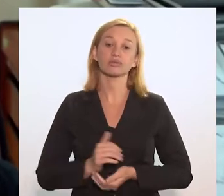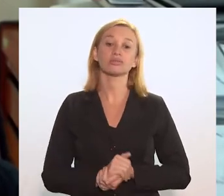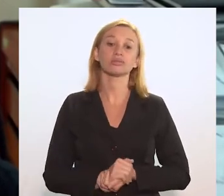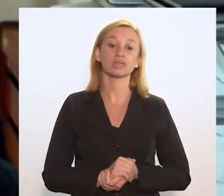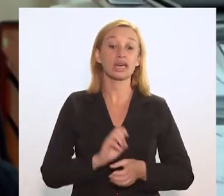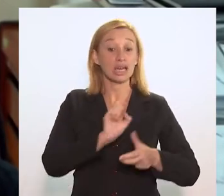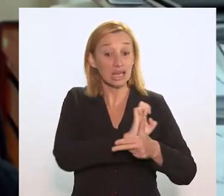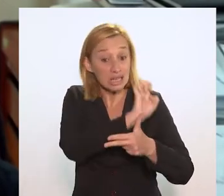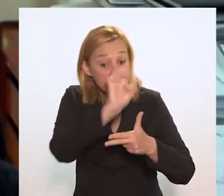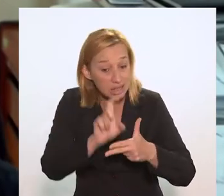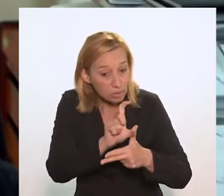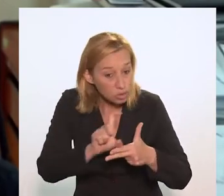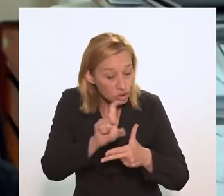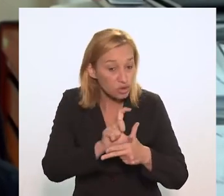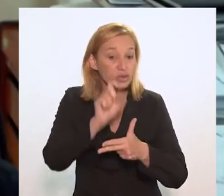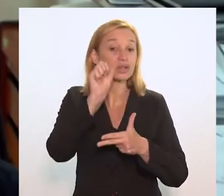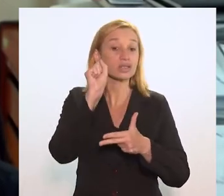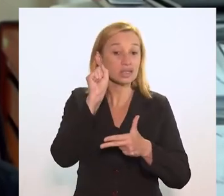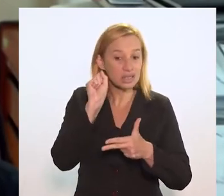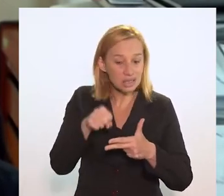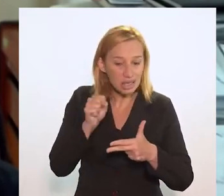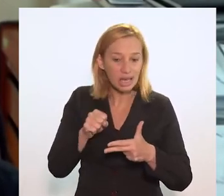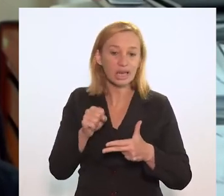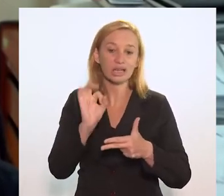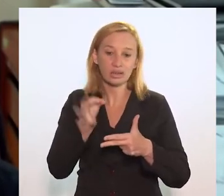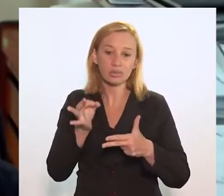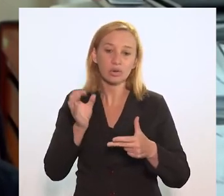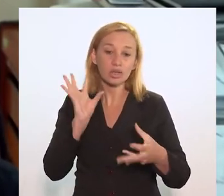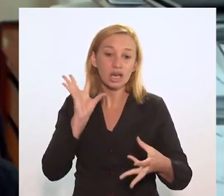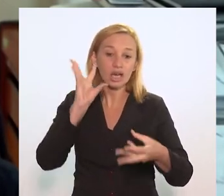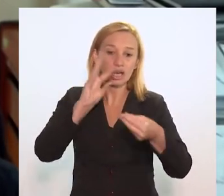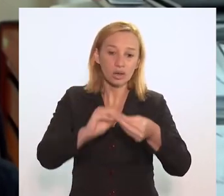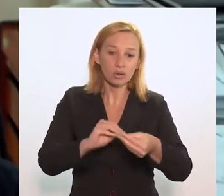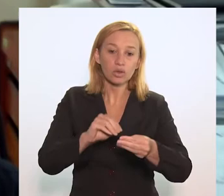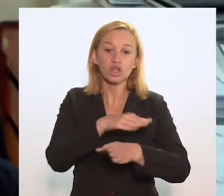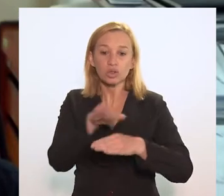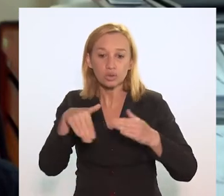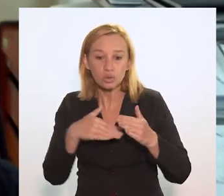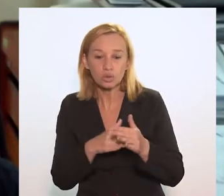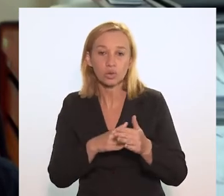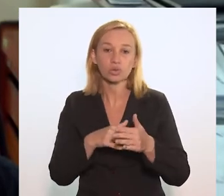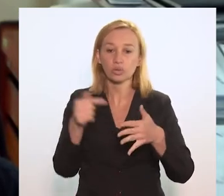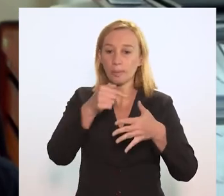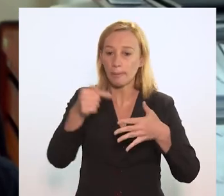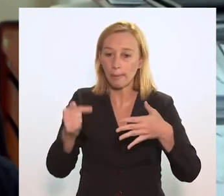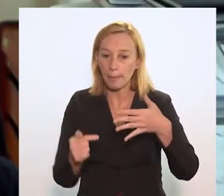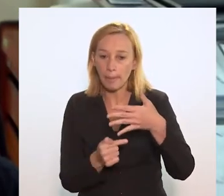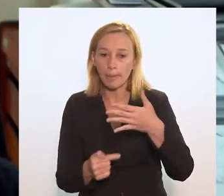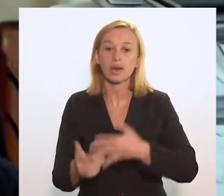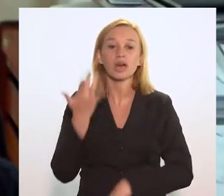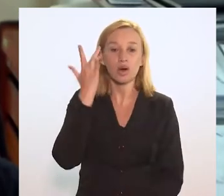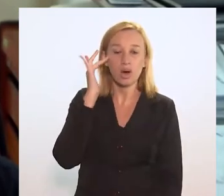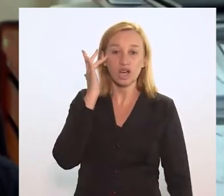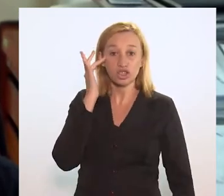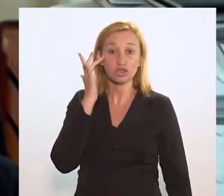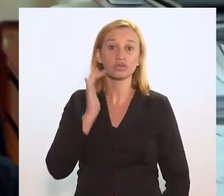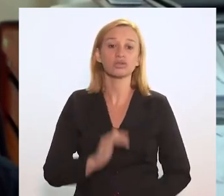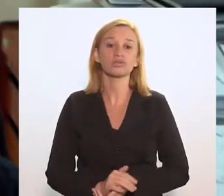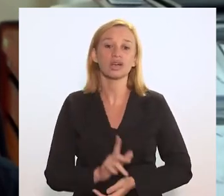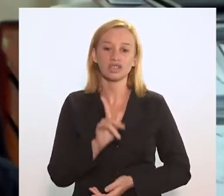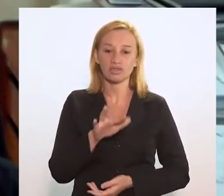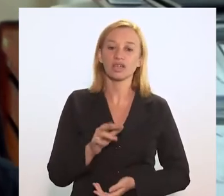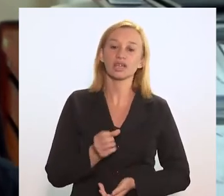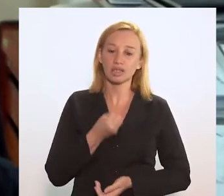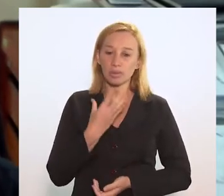executivo possa, de fato, implementar ela em todos os seus pontos. E eu acho que vai ser um